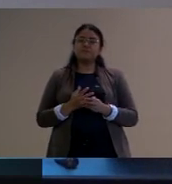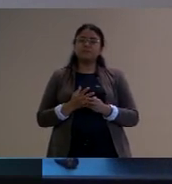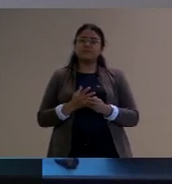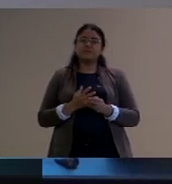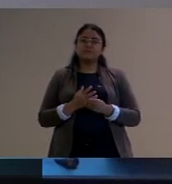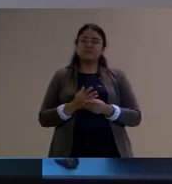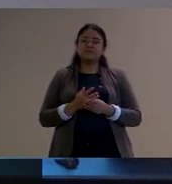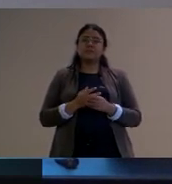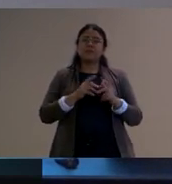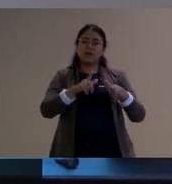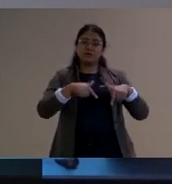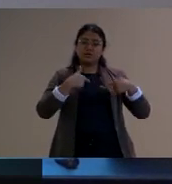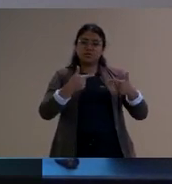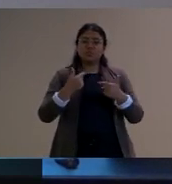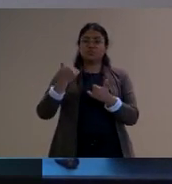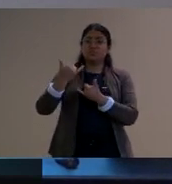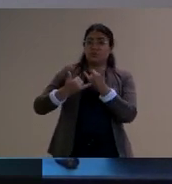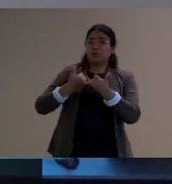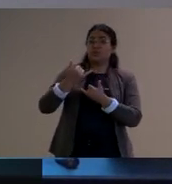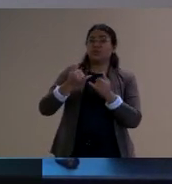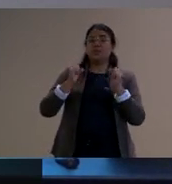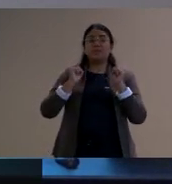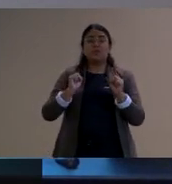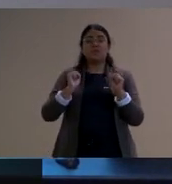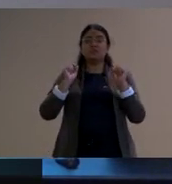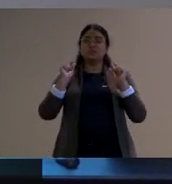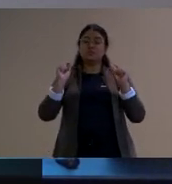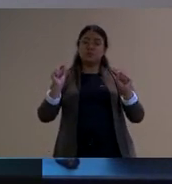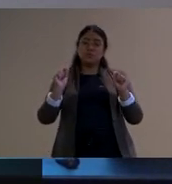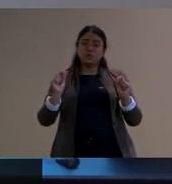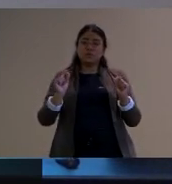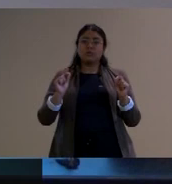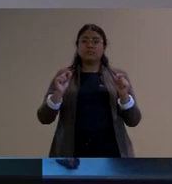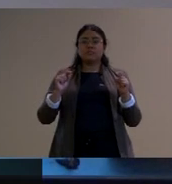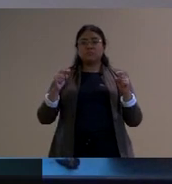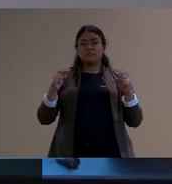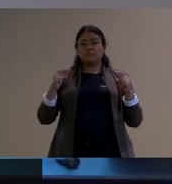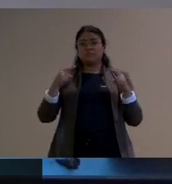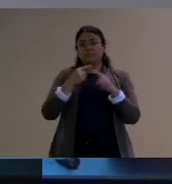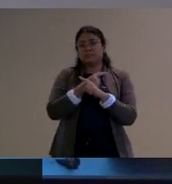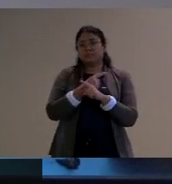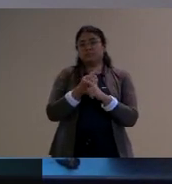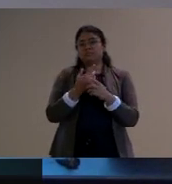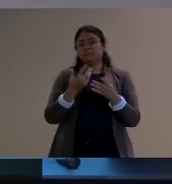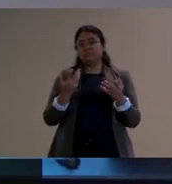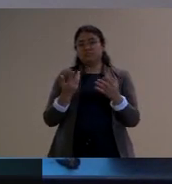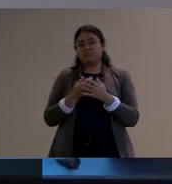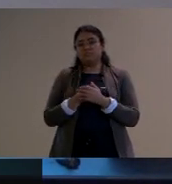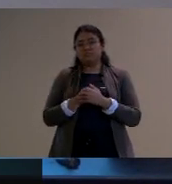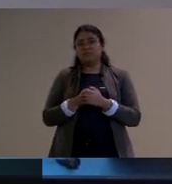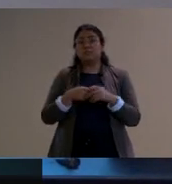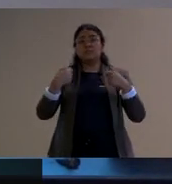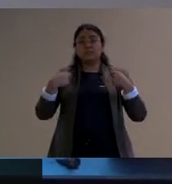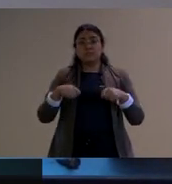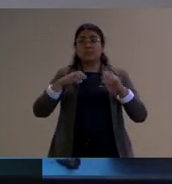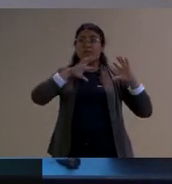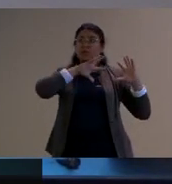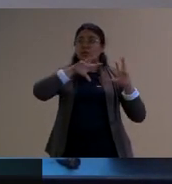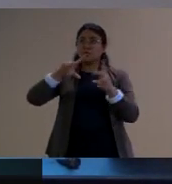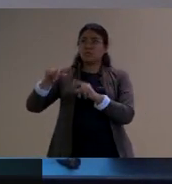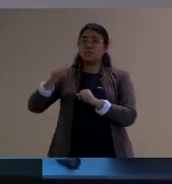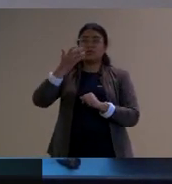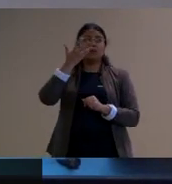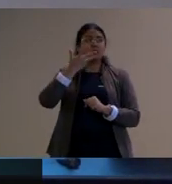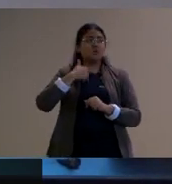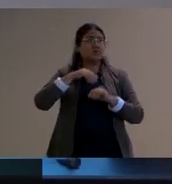pode romper com uma ideia de uma única atividade que precisa da participação de todas as crianças